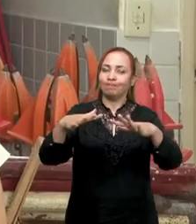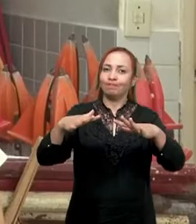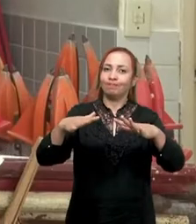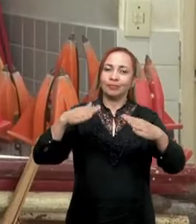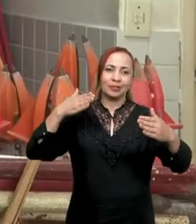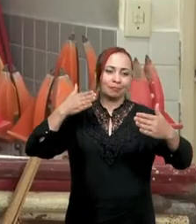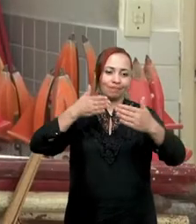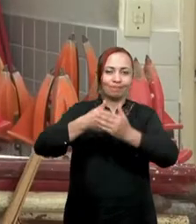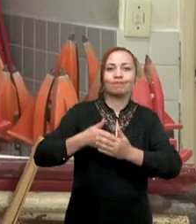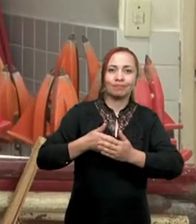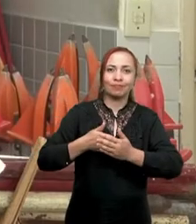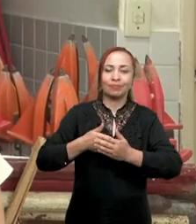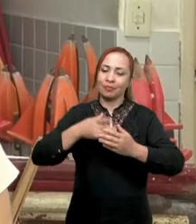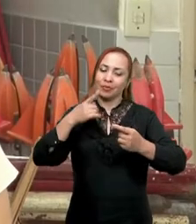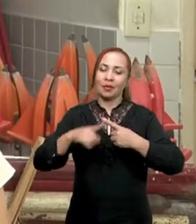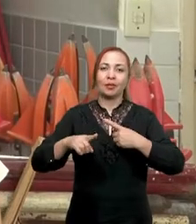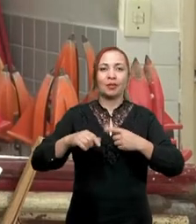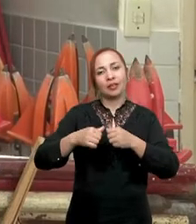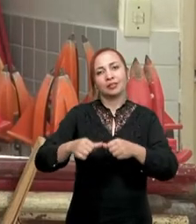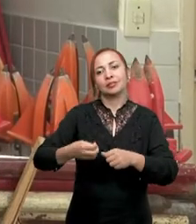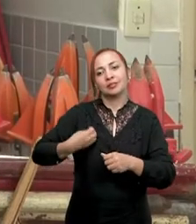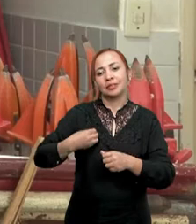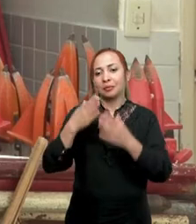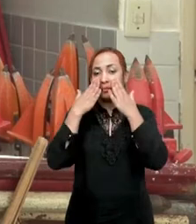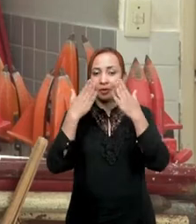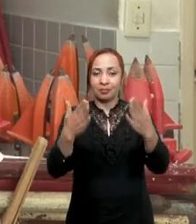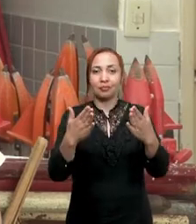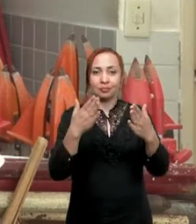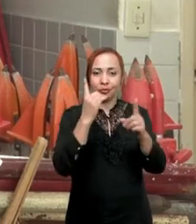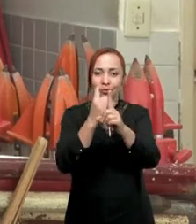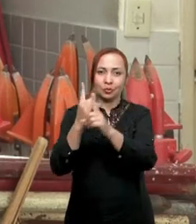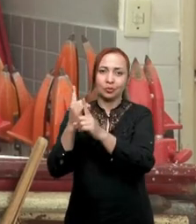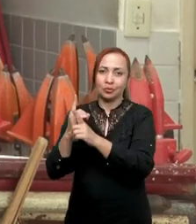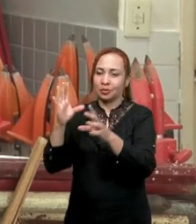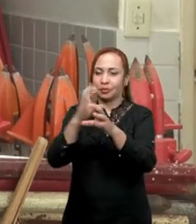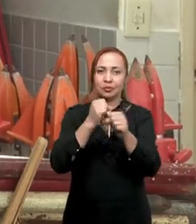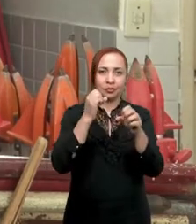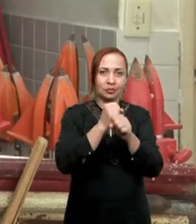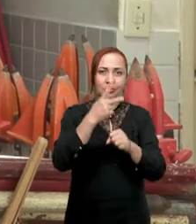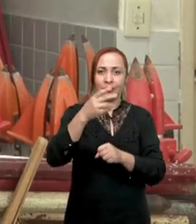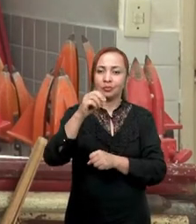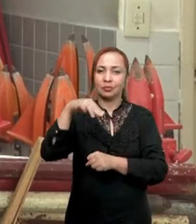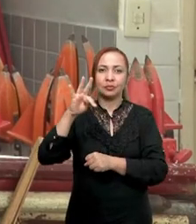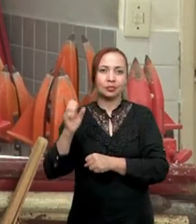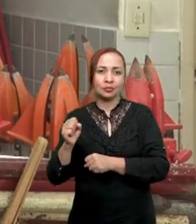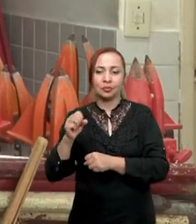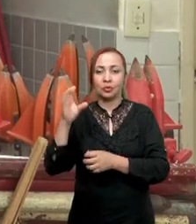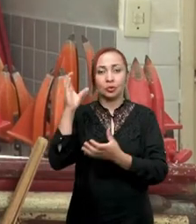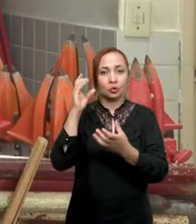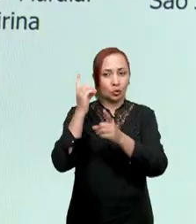Isso nos impediu de estar fisicamente nas comunidades para fazer a coleta dos pontos de